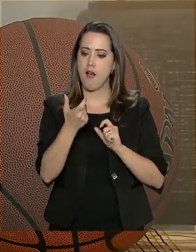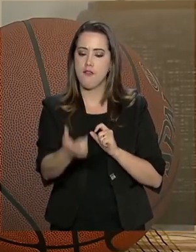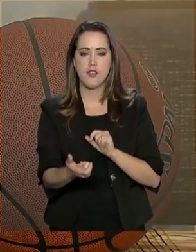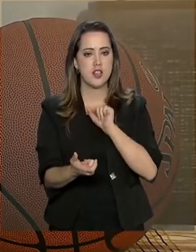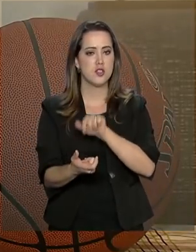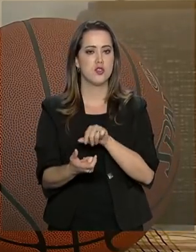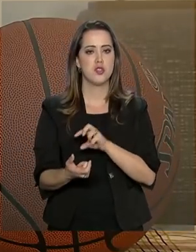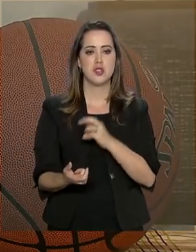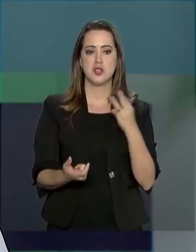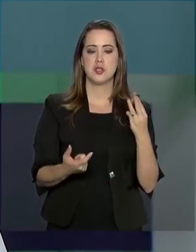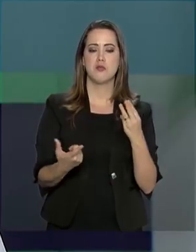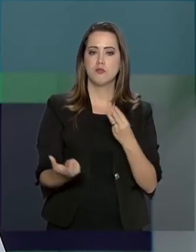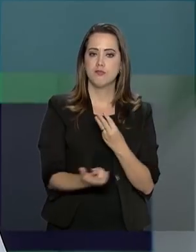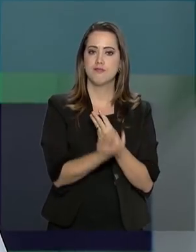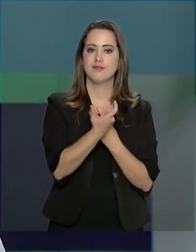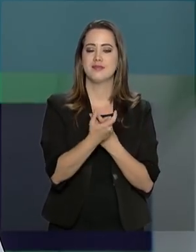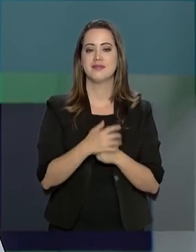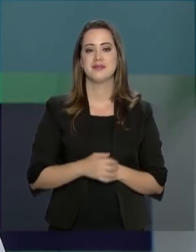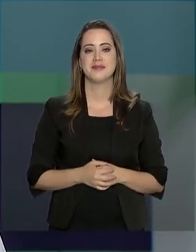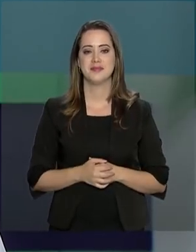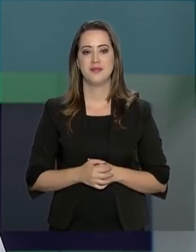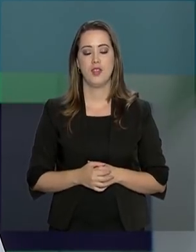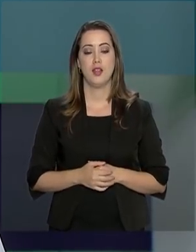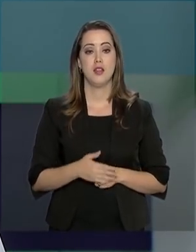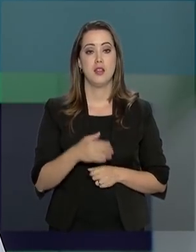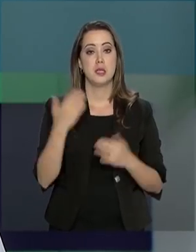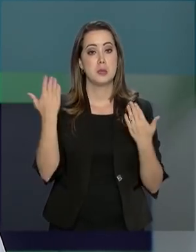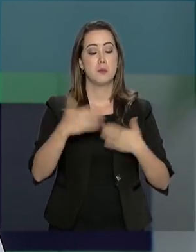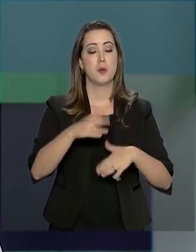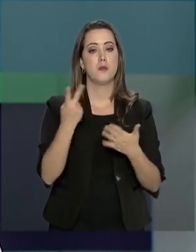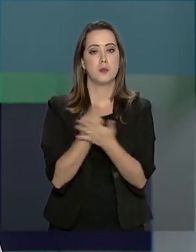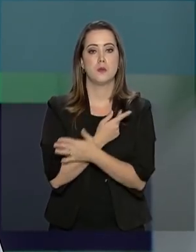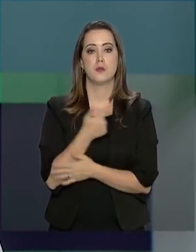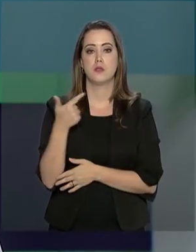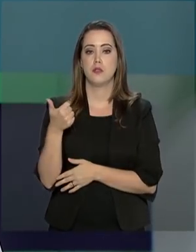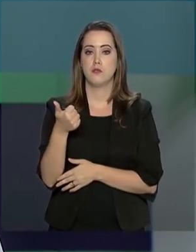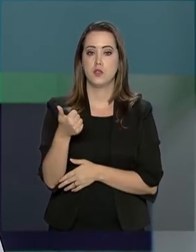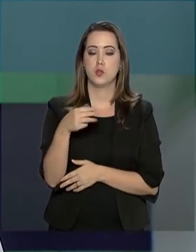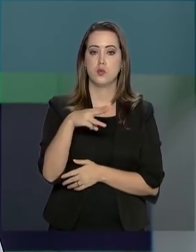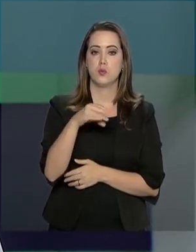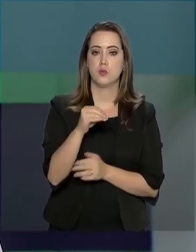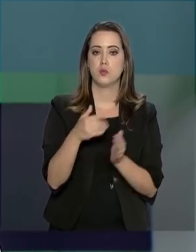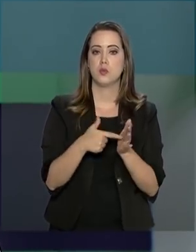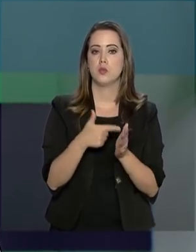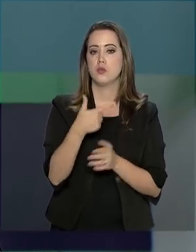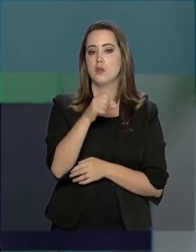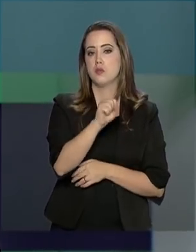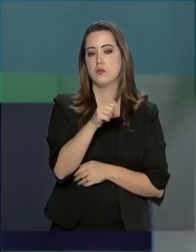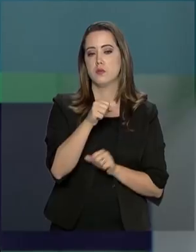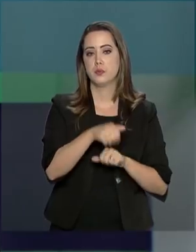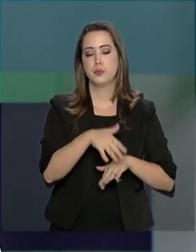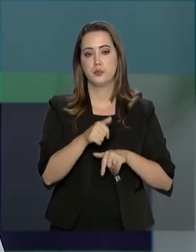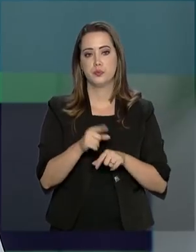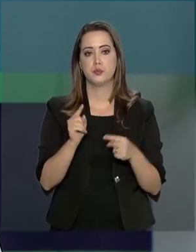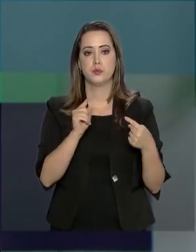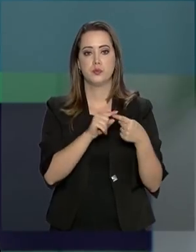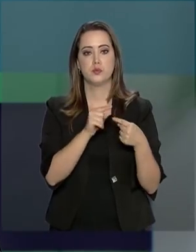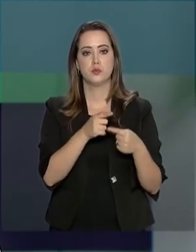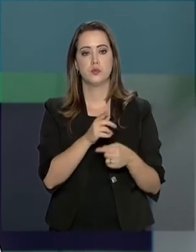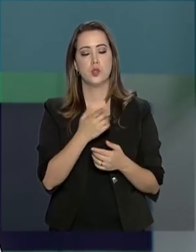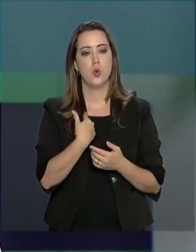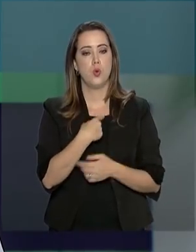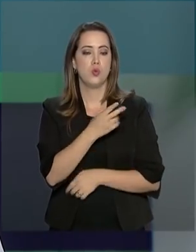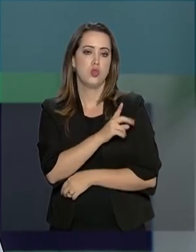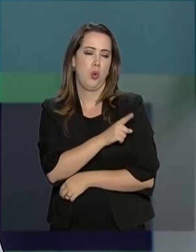valer mais do que as três juntas. As provas serão aplicadas nos dias 21 de maio e 28 de setembro de acordo